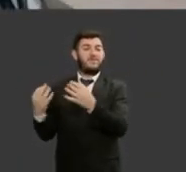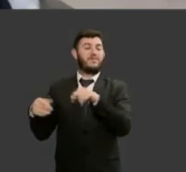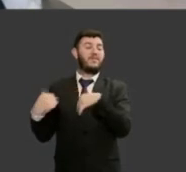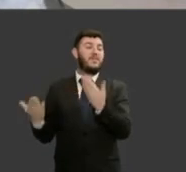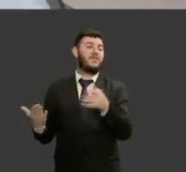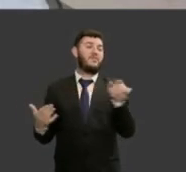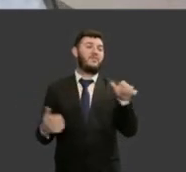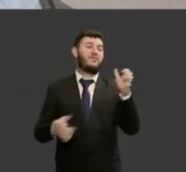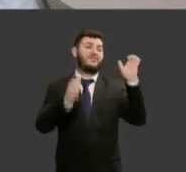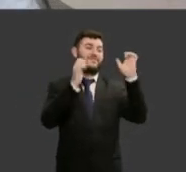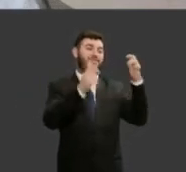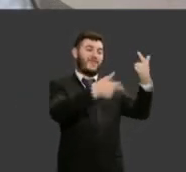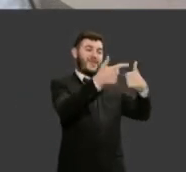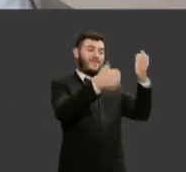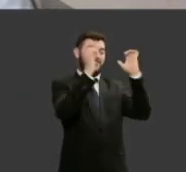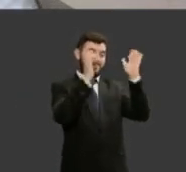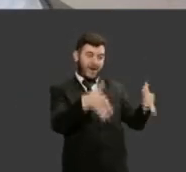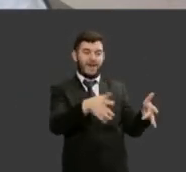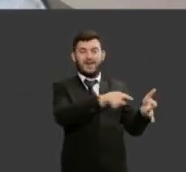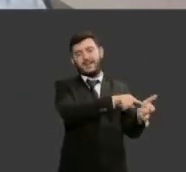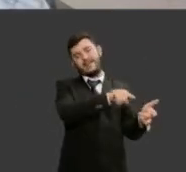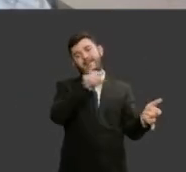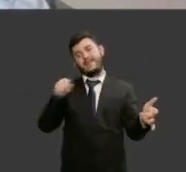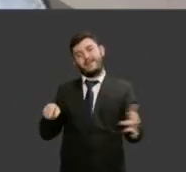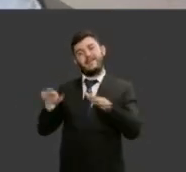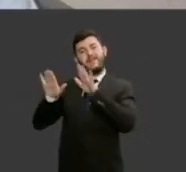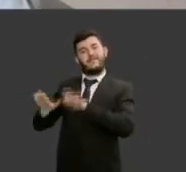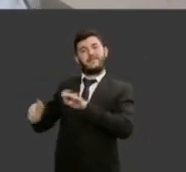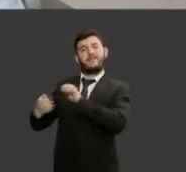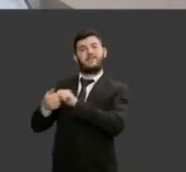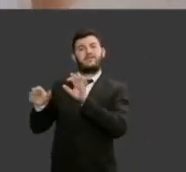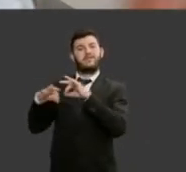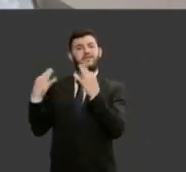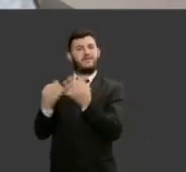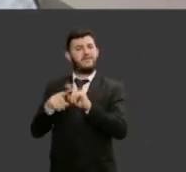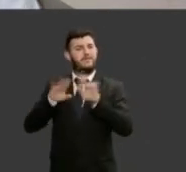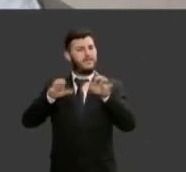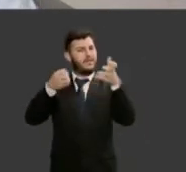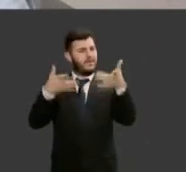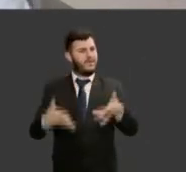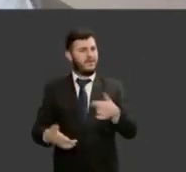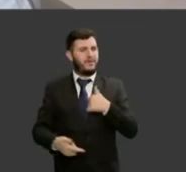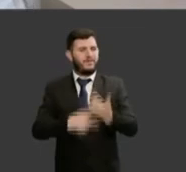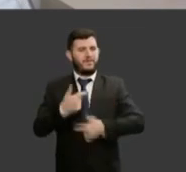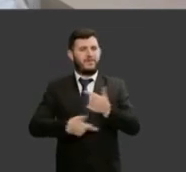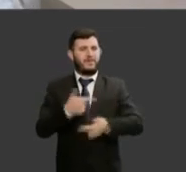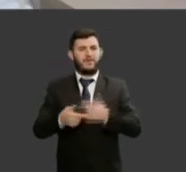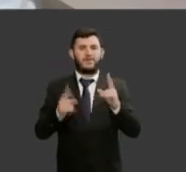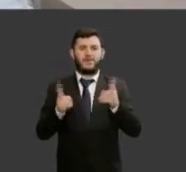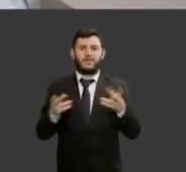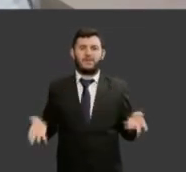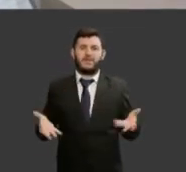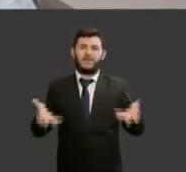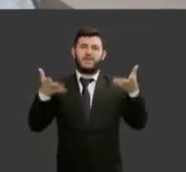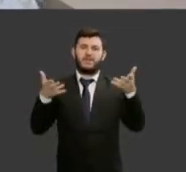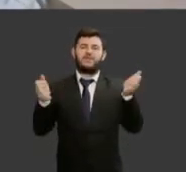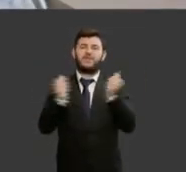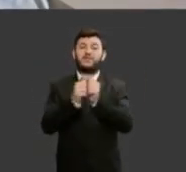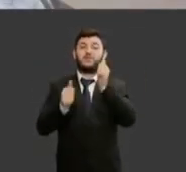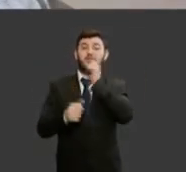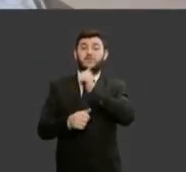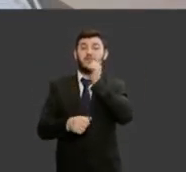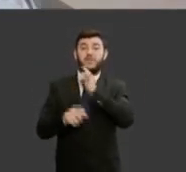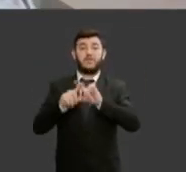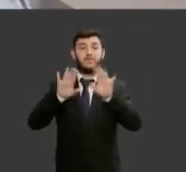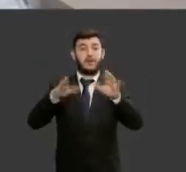vocês que eu sempre fui uma pessoa muito atuante e sempre incentivando as mulheres hoje o meu gabinete do Conselho Nacional de Justiça ele é 100%